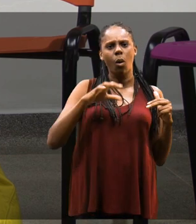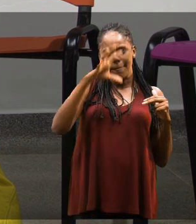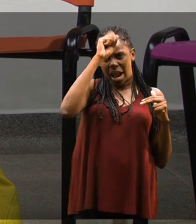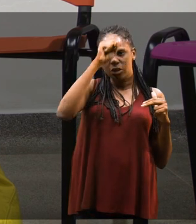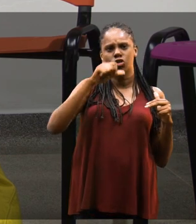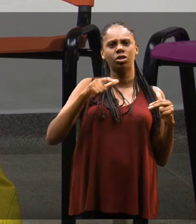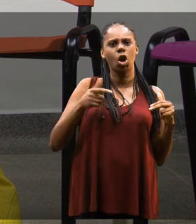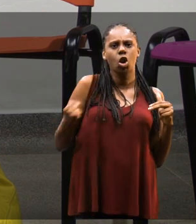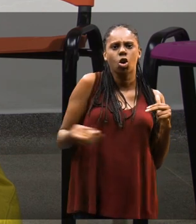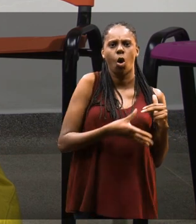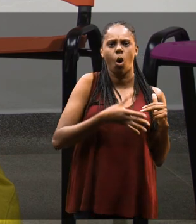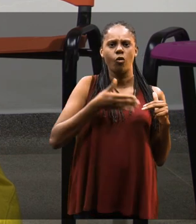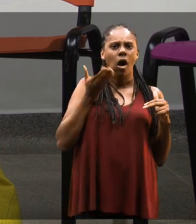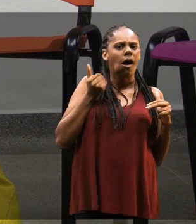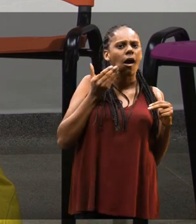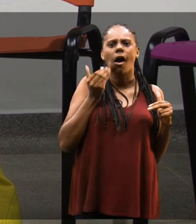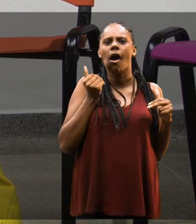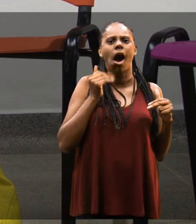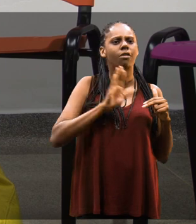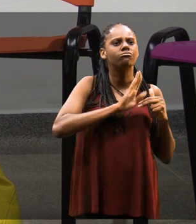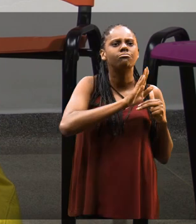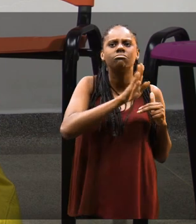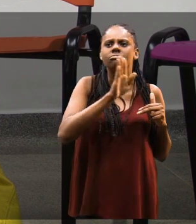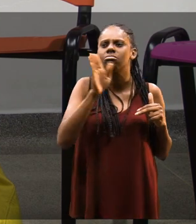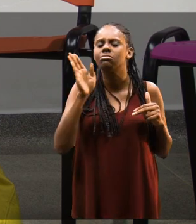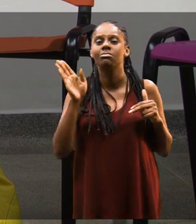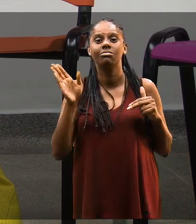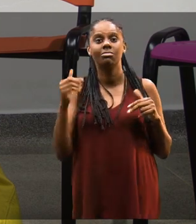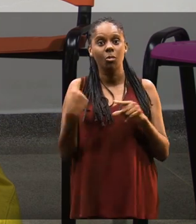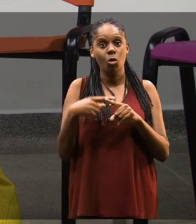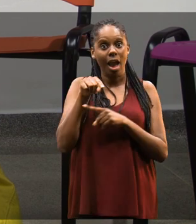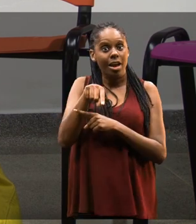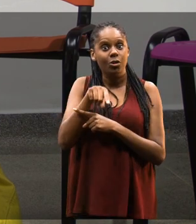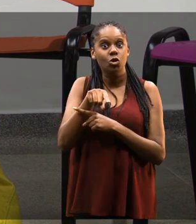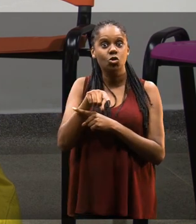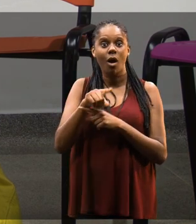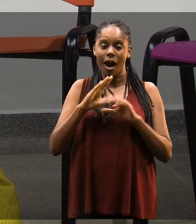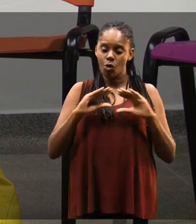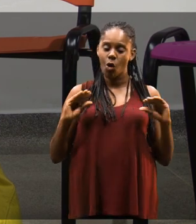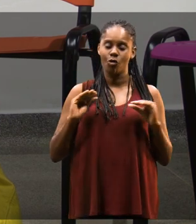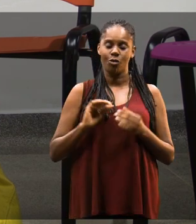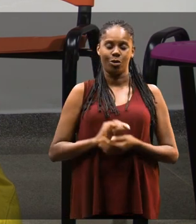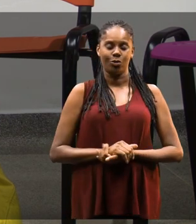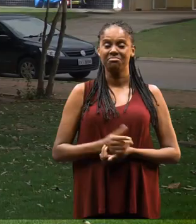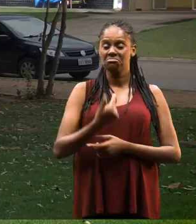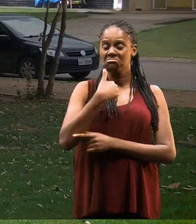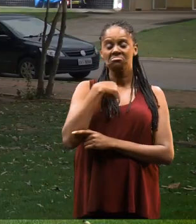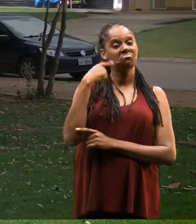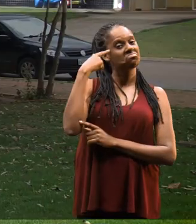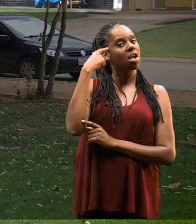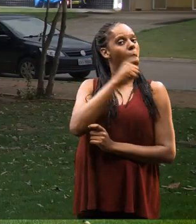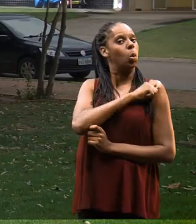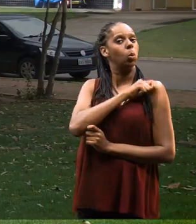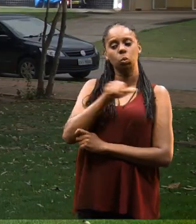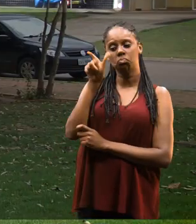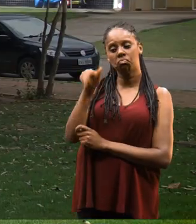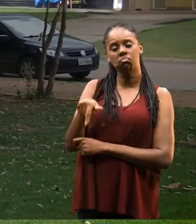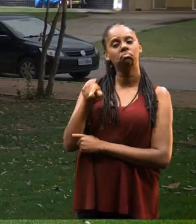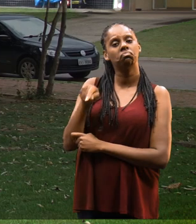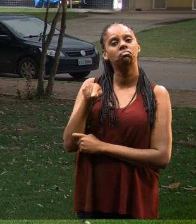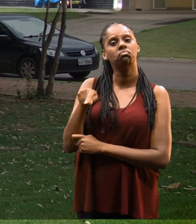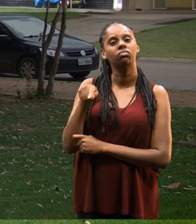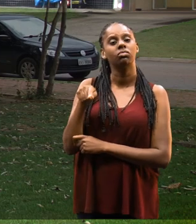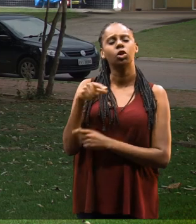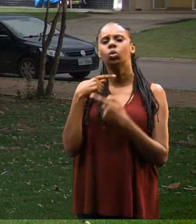aprender, entrar numa zona de abismo que na verdade acaba se tornando nossa zona de conforto. Eu acho que o estudante